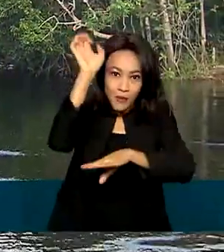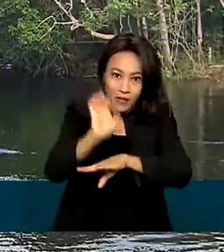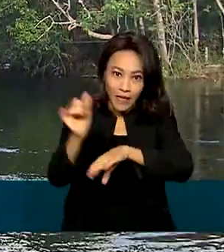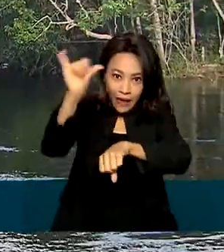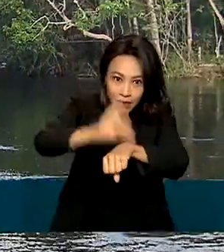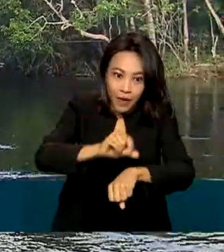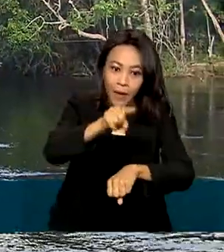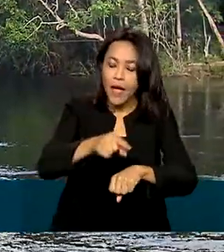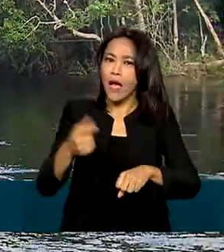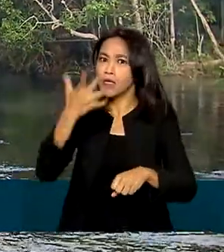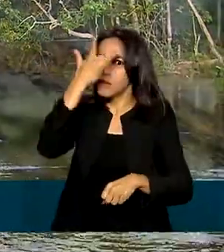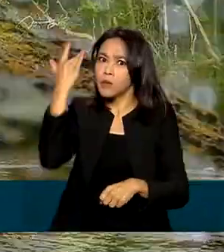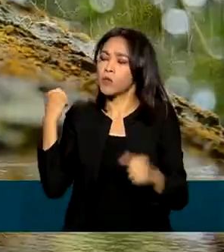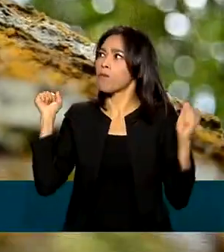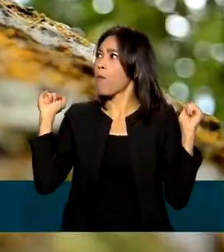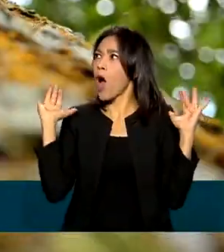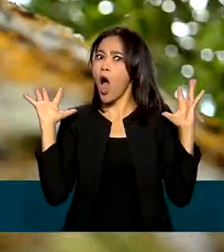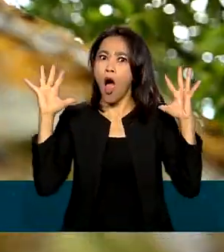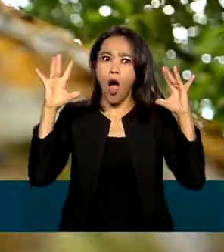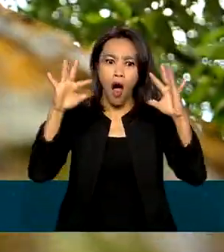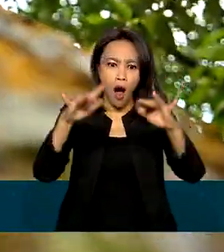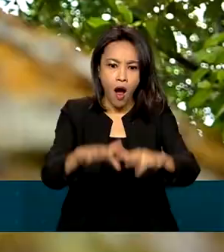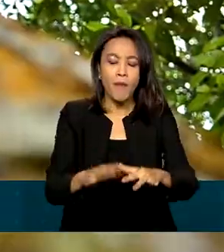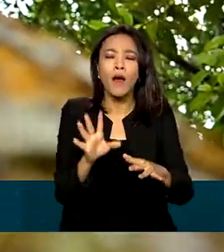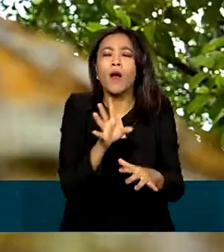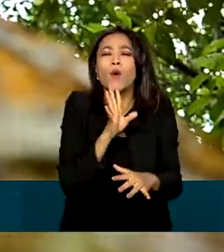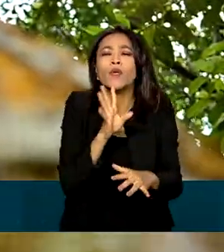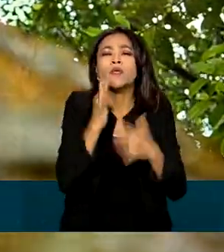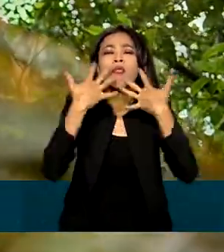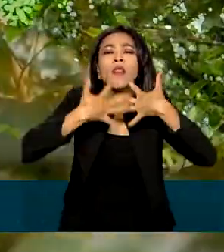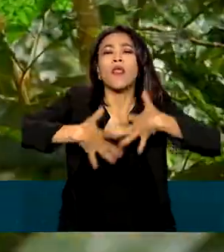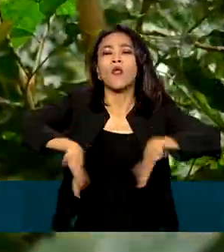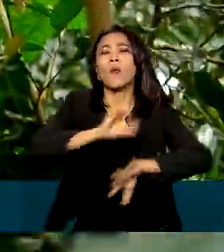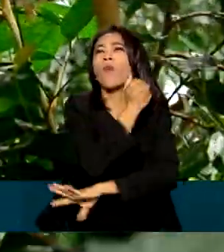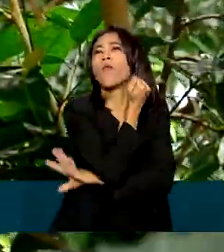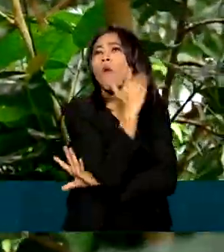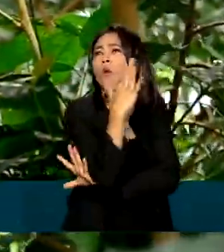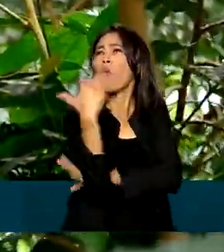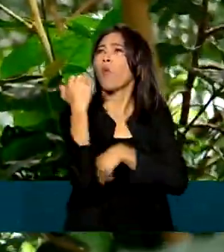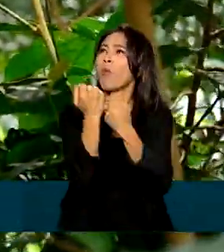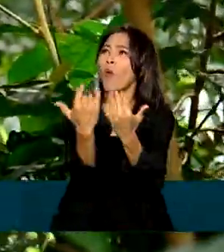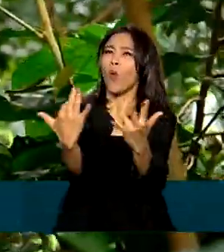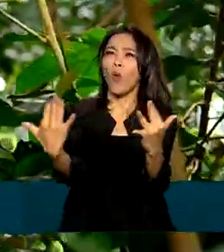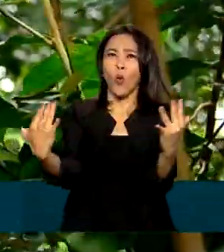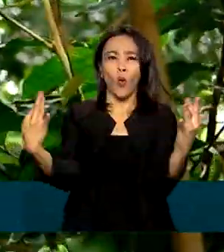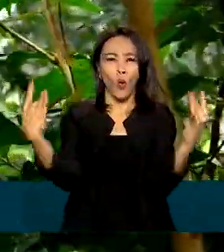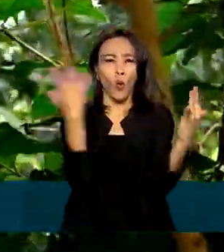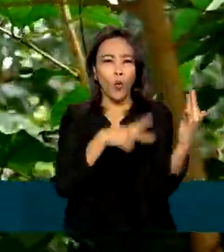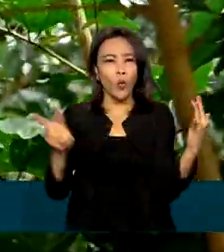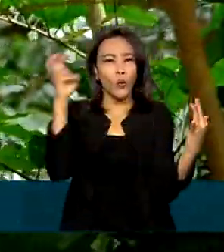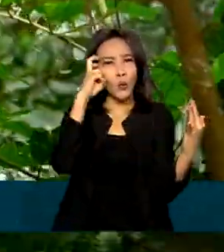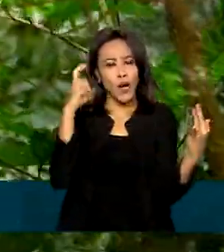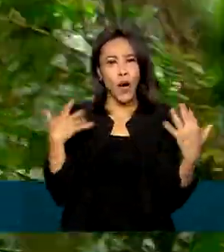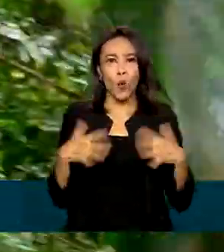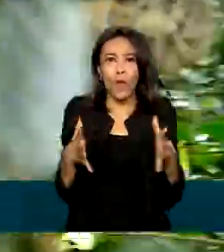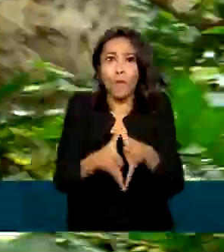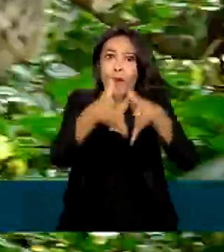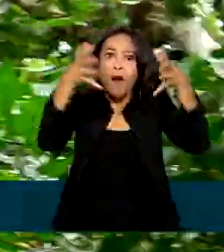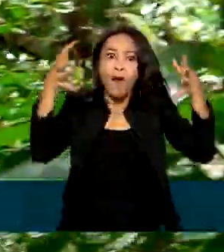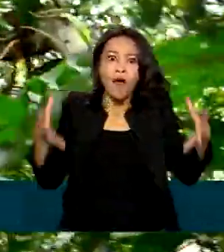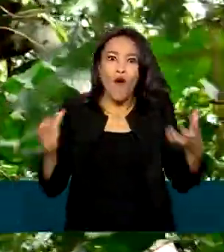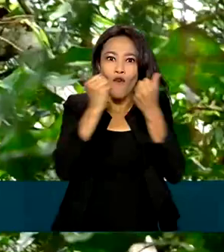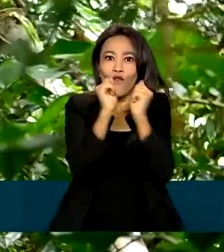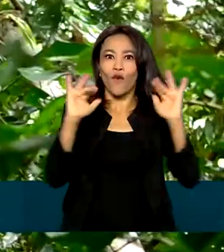destinos dos turistas que buscam conhecer as belezas naturais e a diversidade cultural presentes na maior floresta tropical